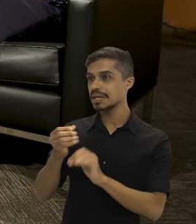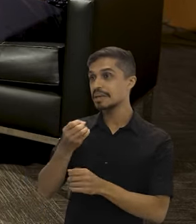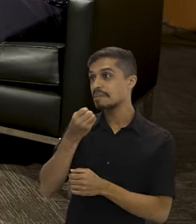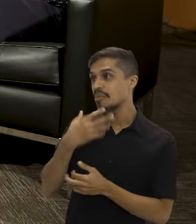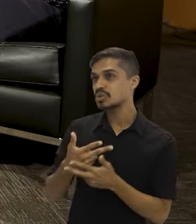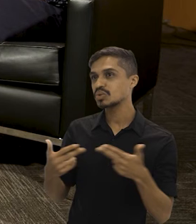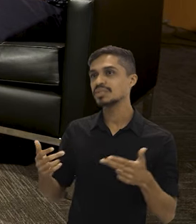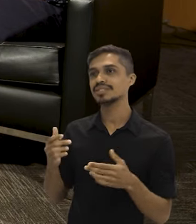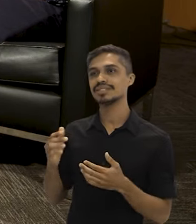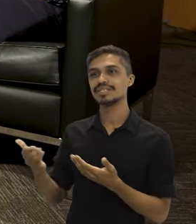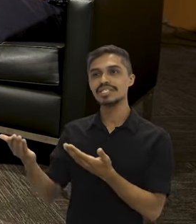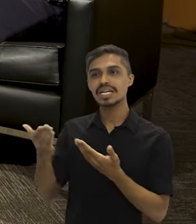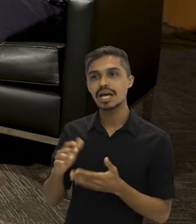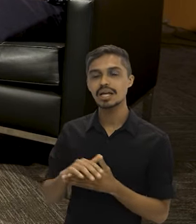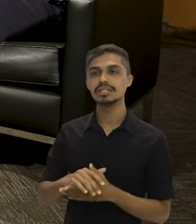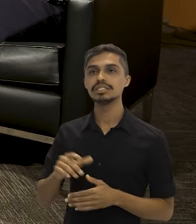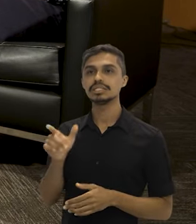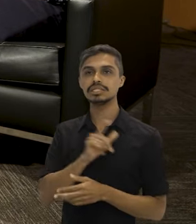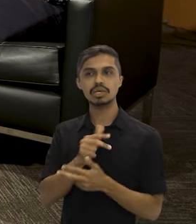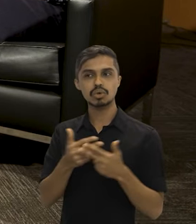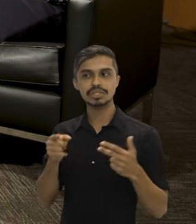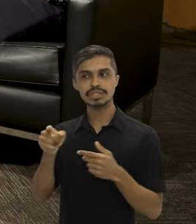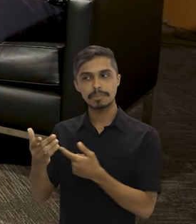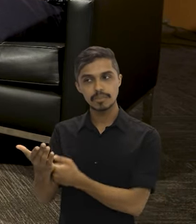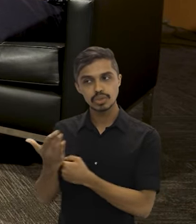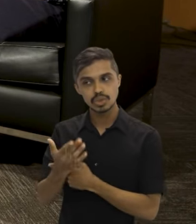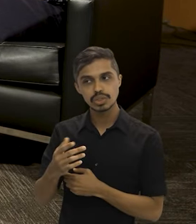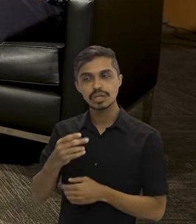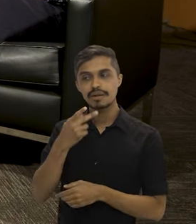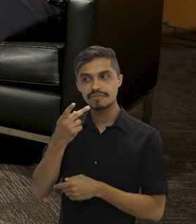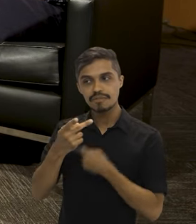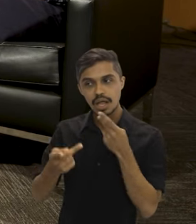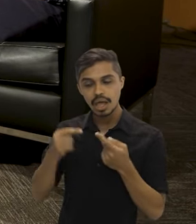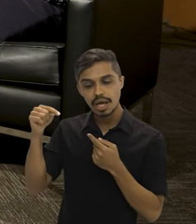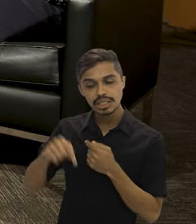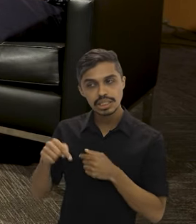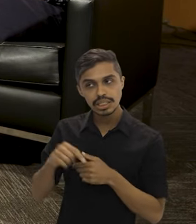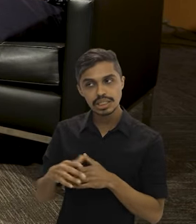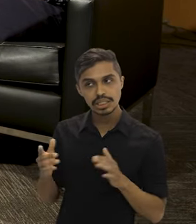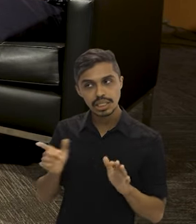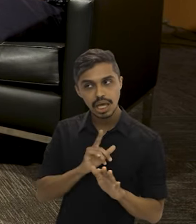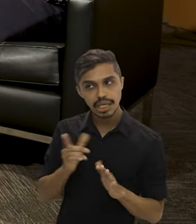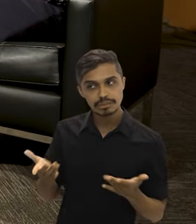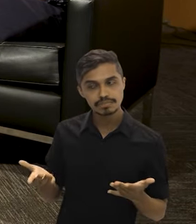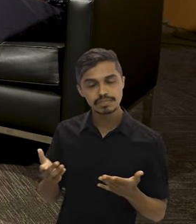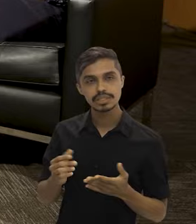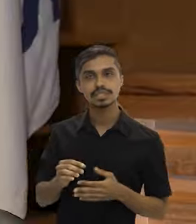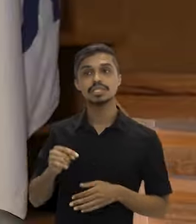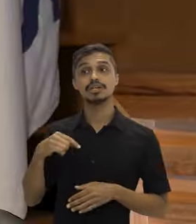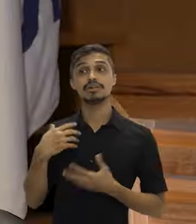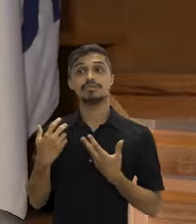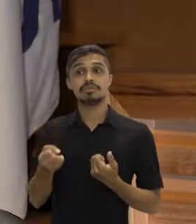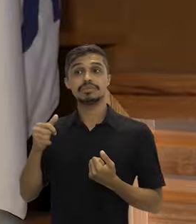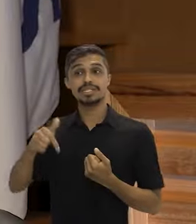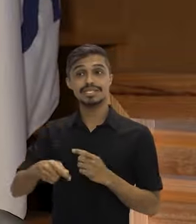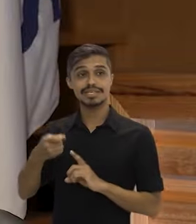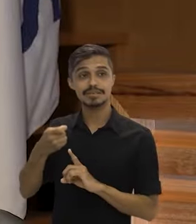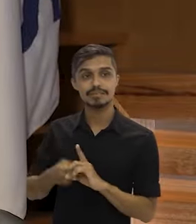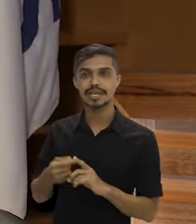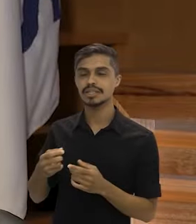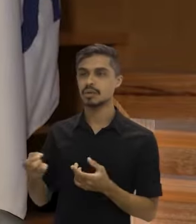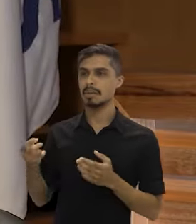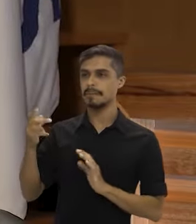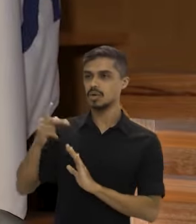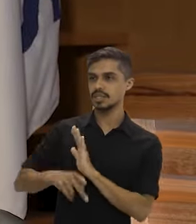projeto lindo. vem muito por aí. Tem algo que a senhora possa adiantar para a gente aqui, exclusivo para Brasil em Pauta? Olha, nós vamos, esse mês,